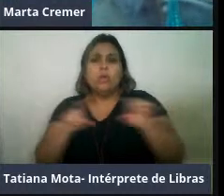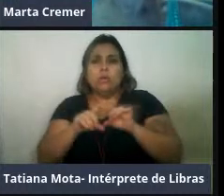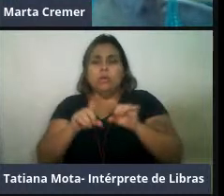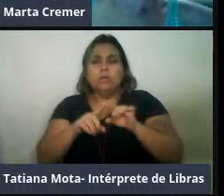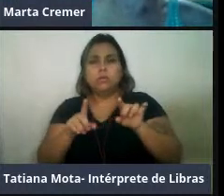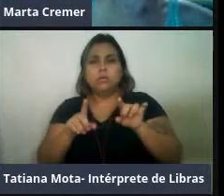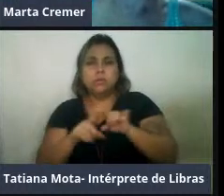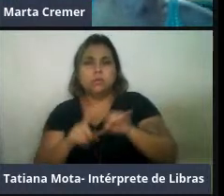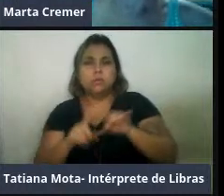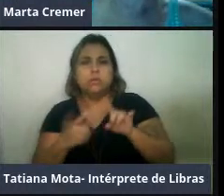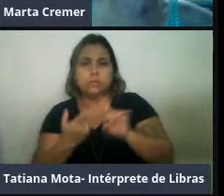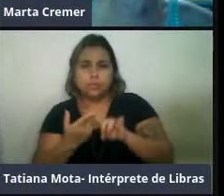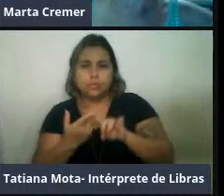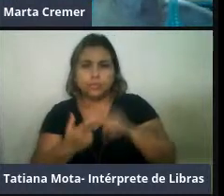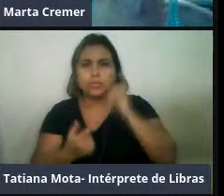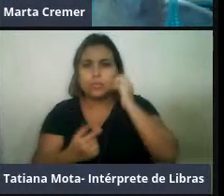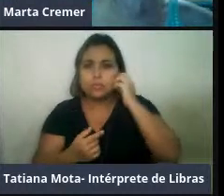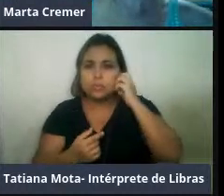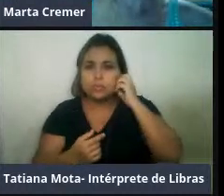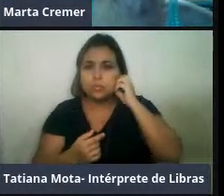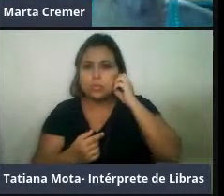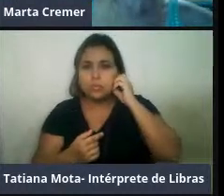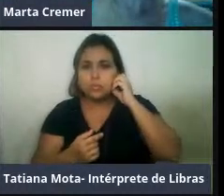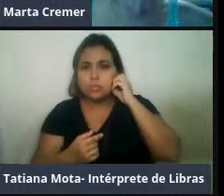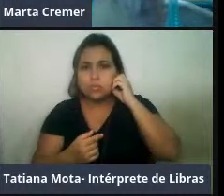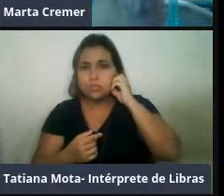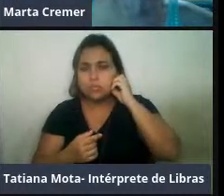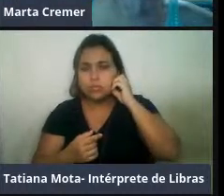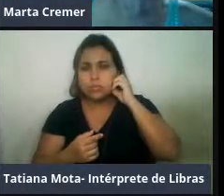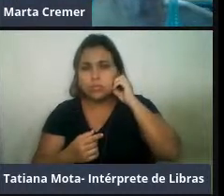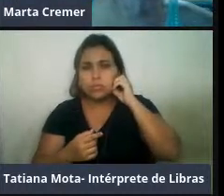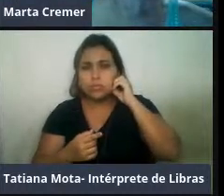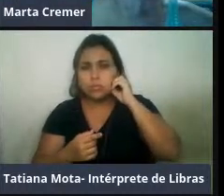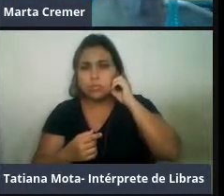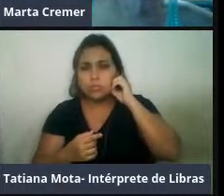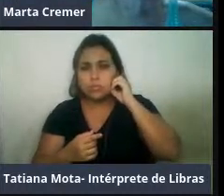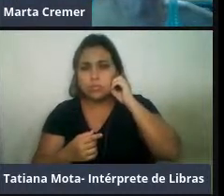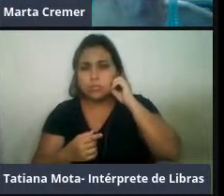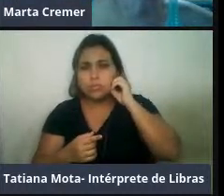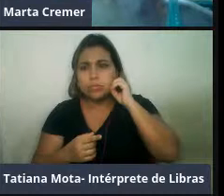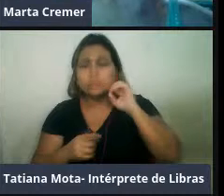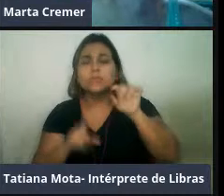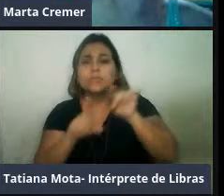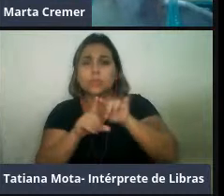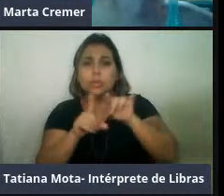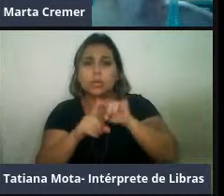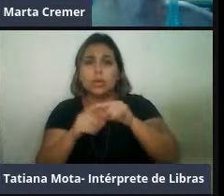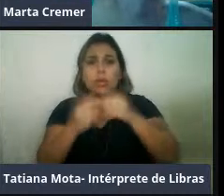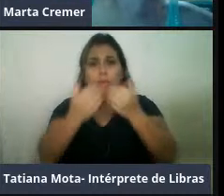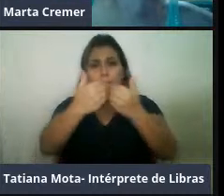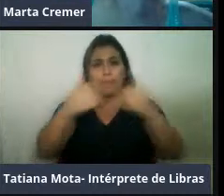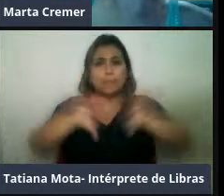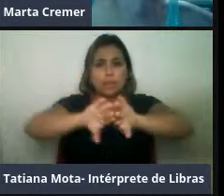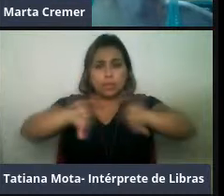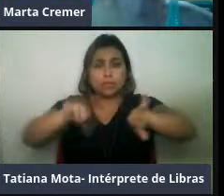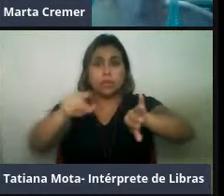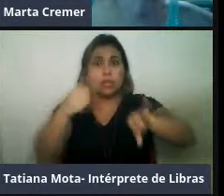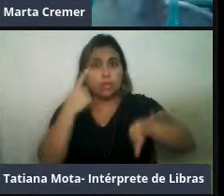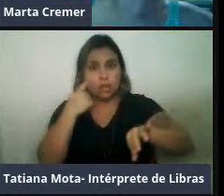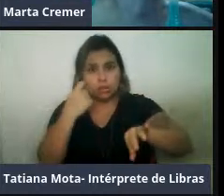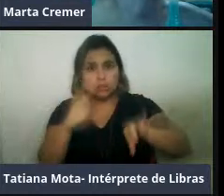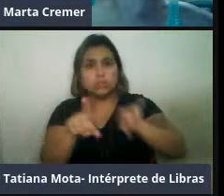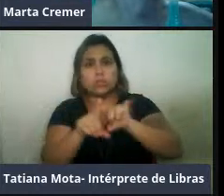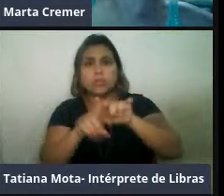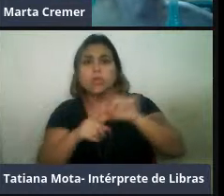uma separação aqui bem interessante com a globocefala melas, que tem uma distribuição